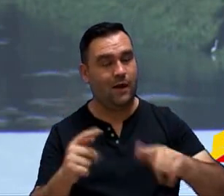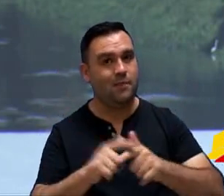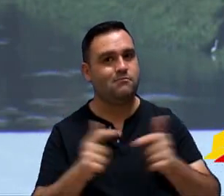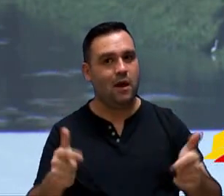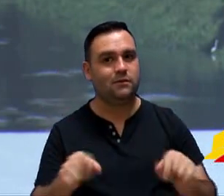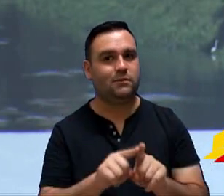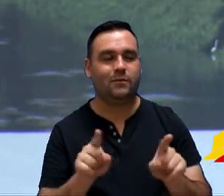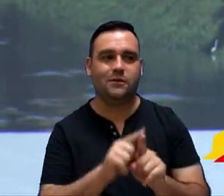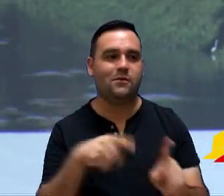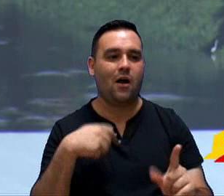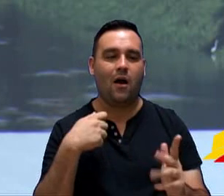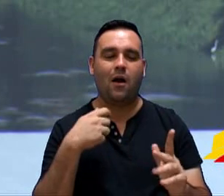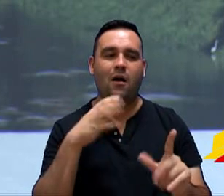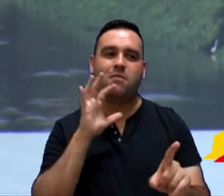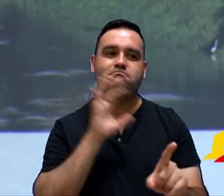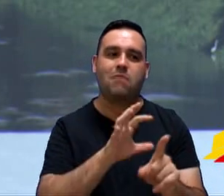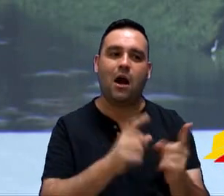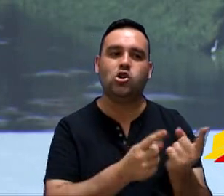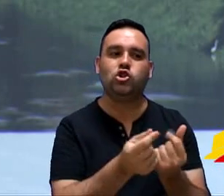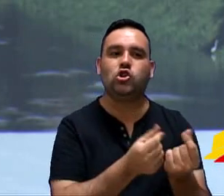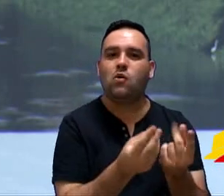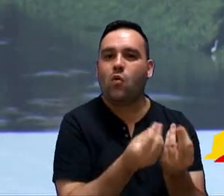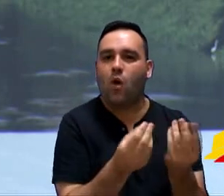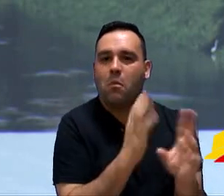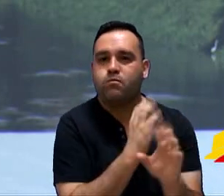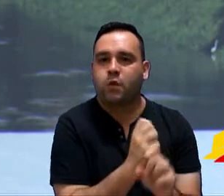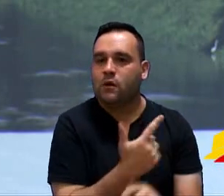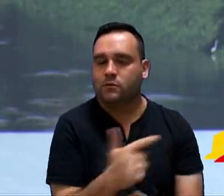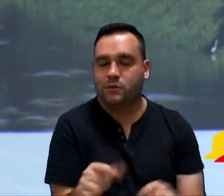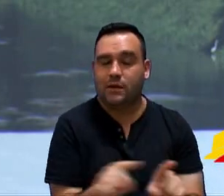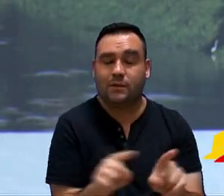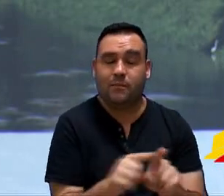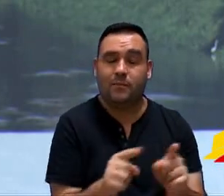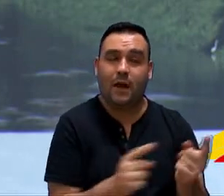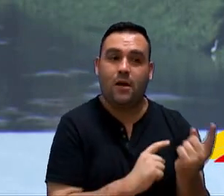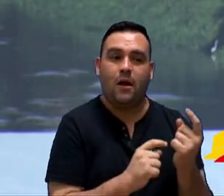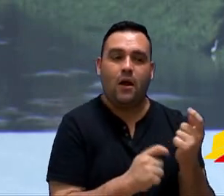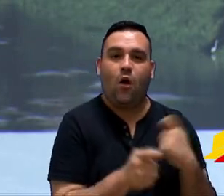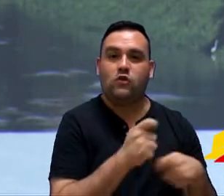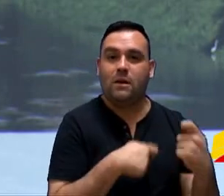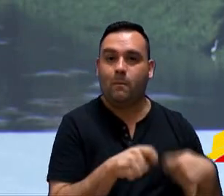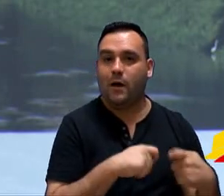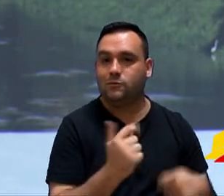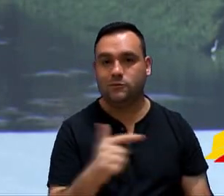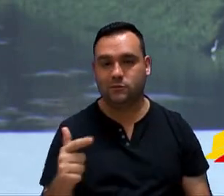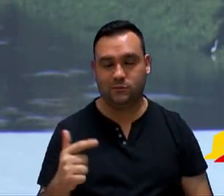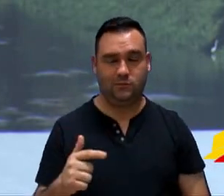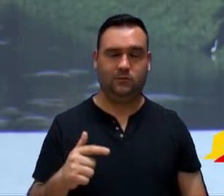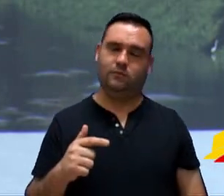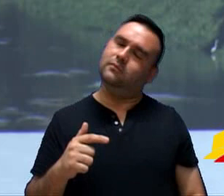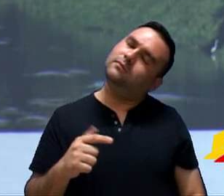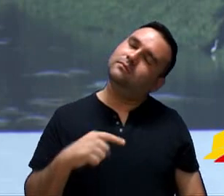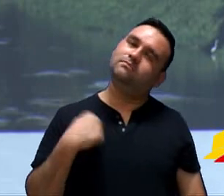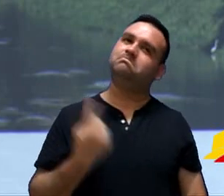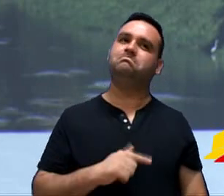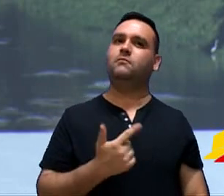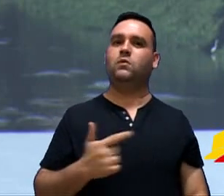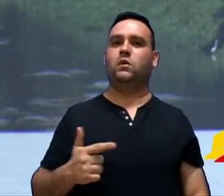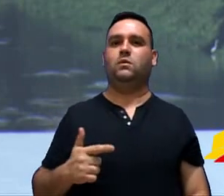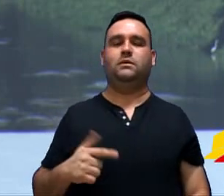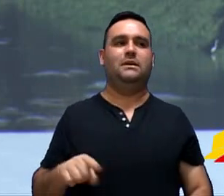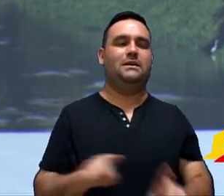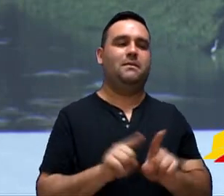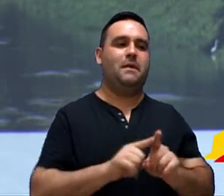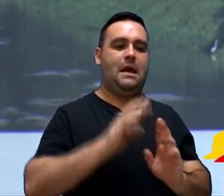Nós não temos impacto financeiro disso, então, nós não temos também a dotação orçamentária disso. Nós não temos a